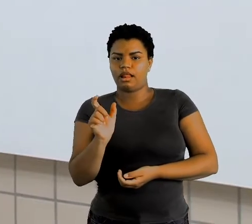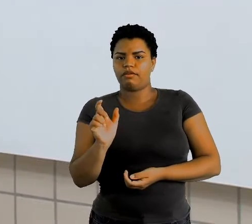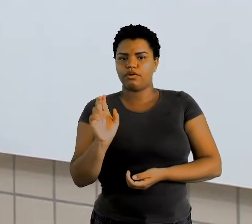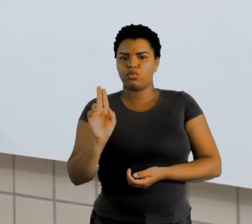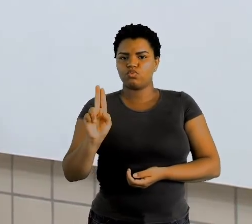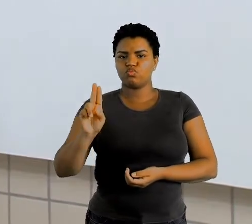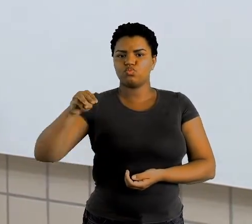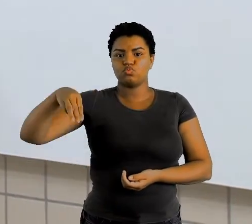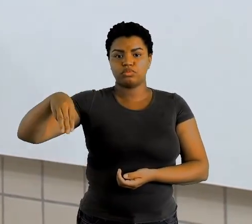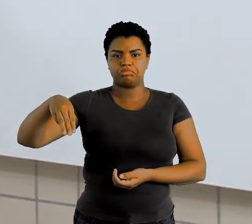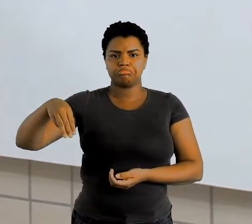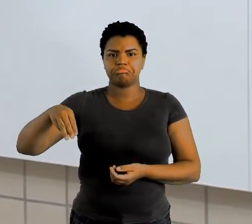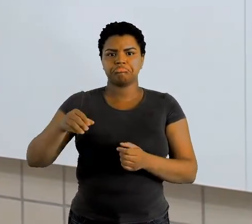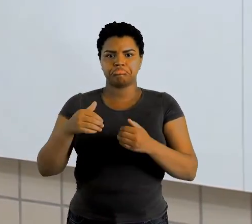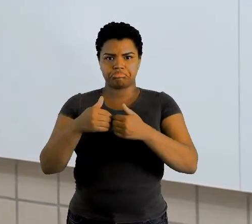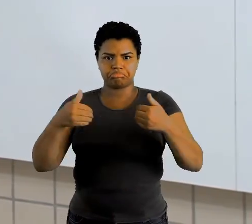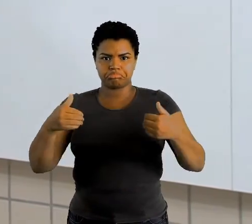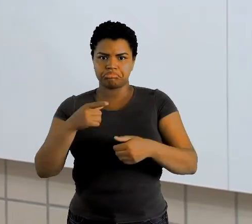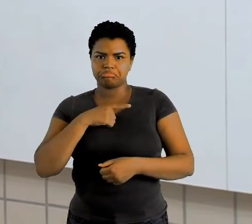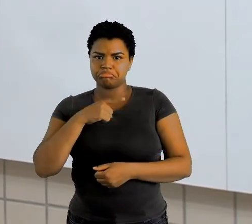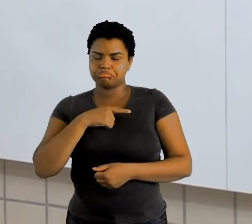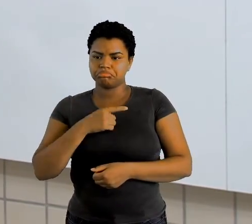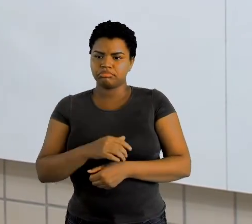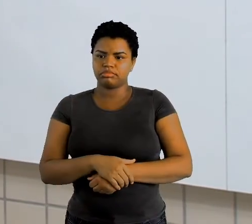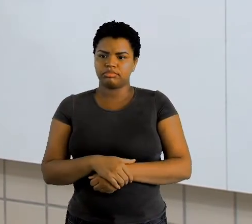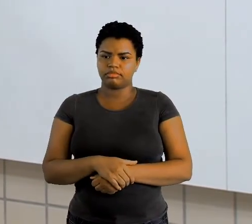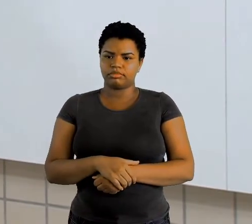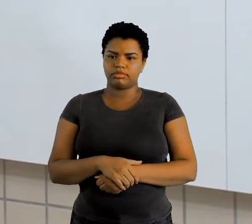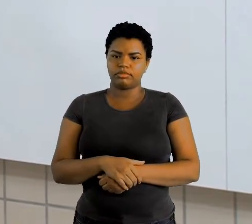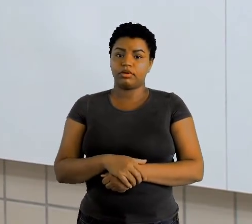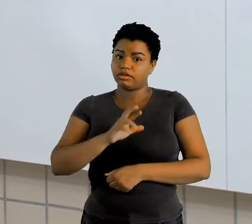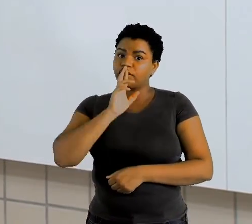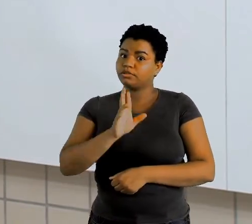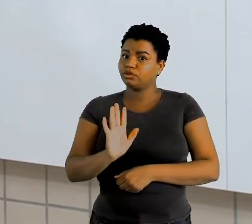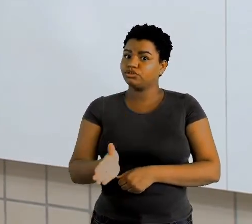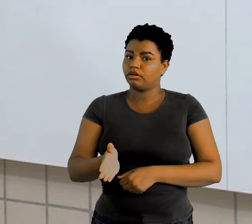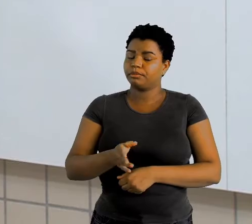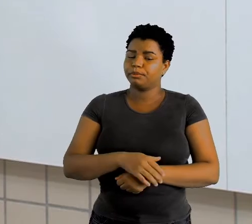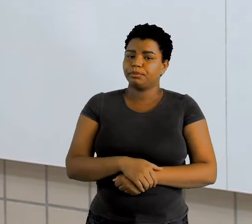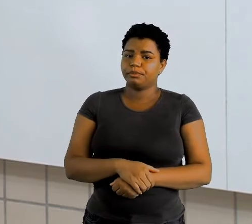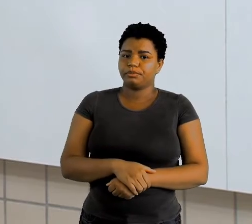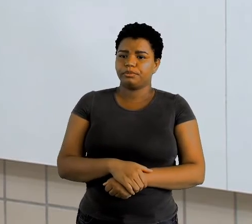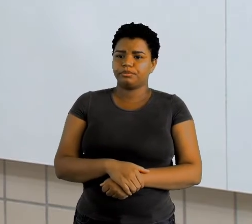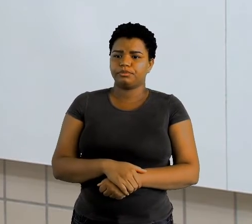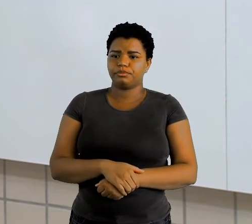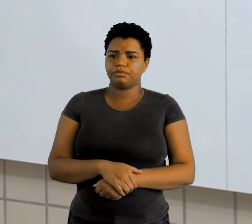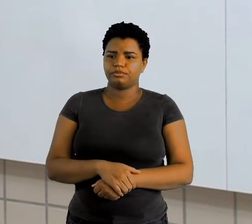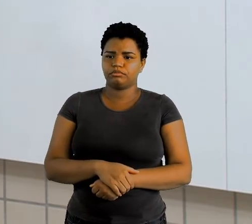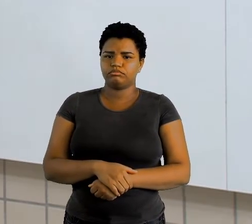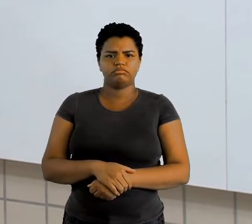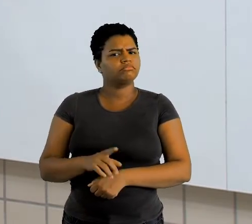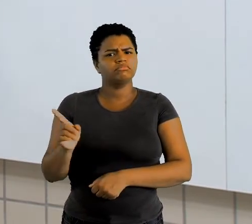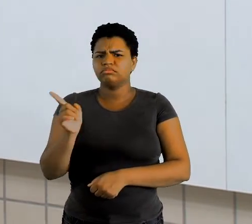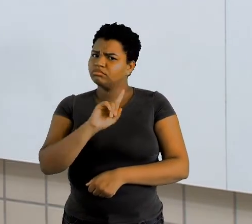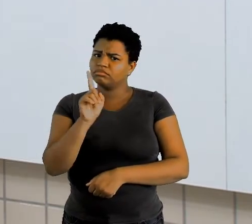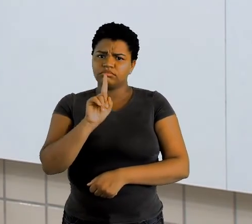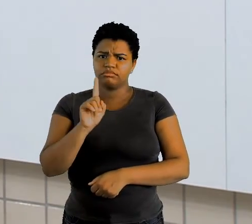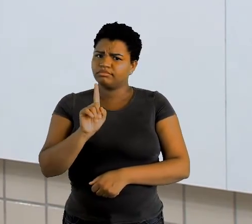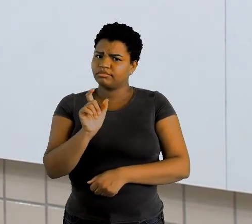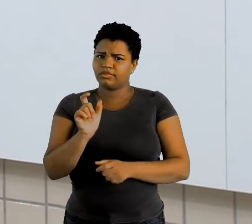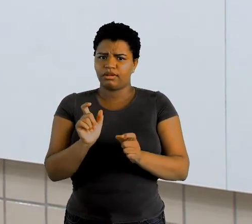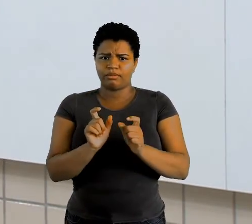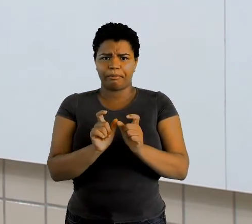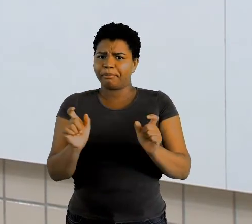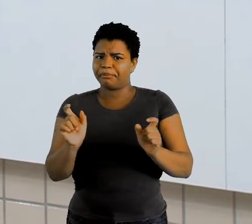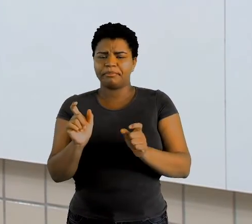ela se separa? vamos ver agora já é a resposta hein não ela não se separa ela